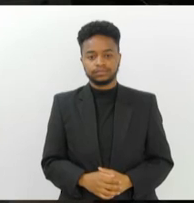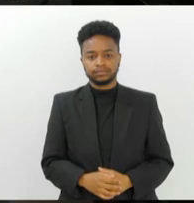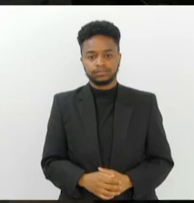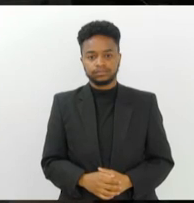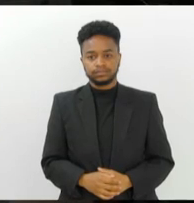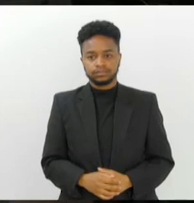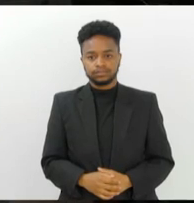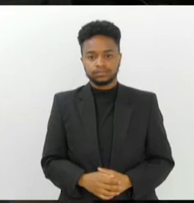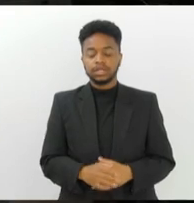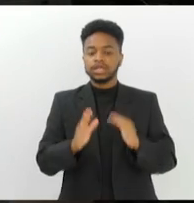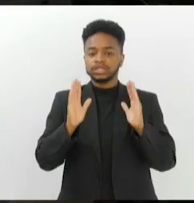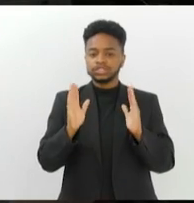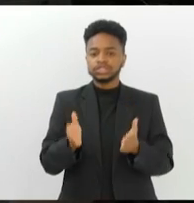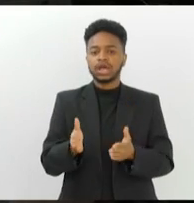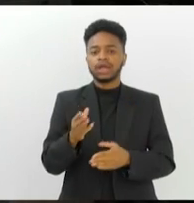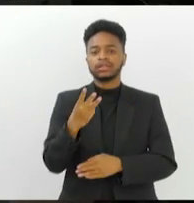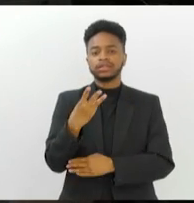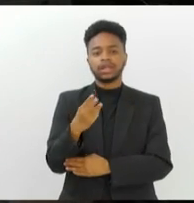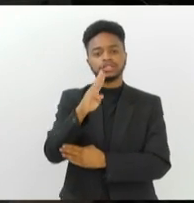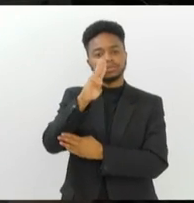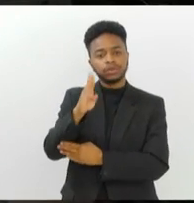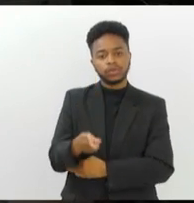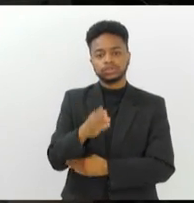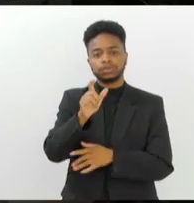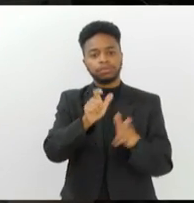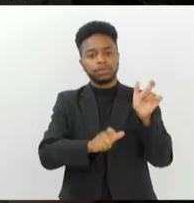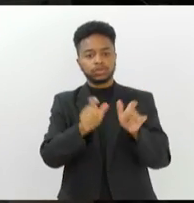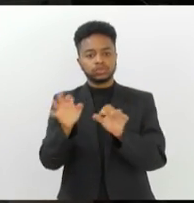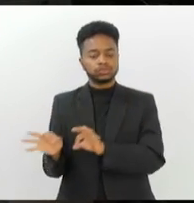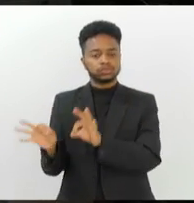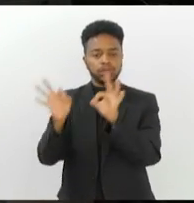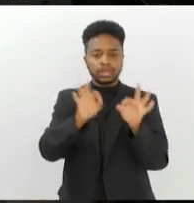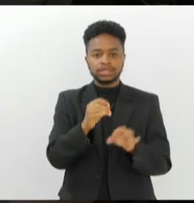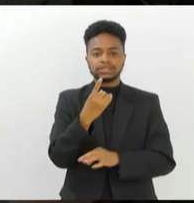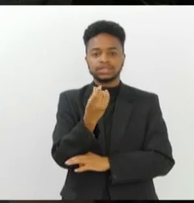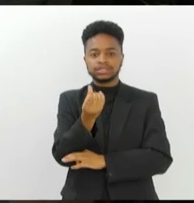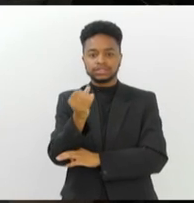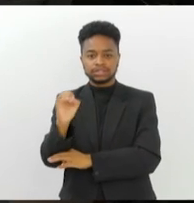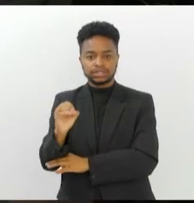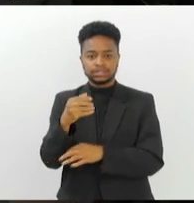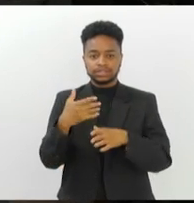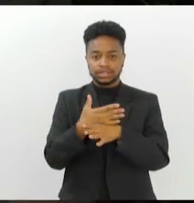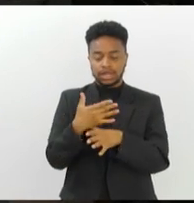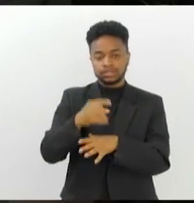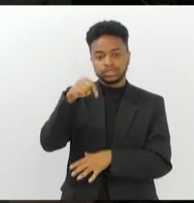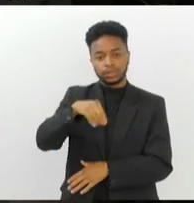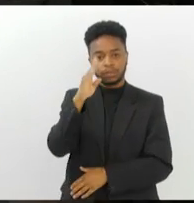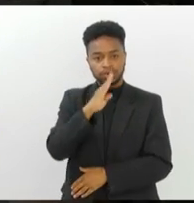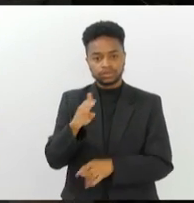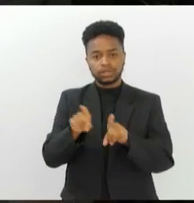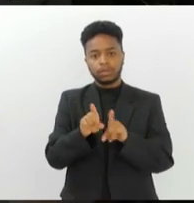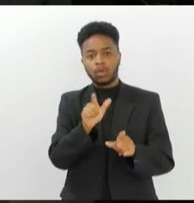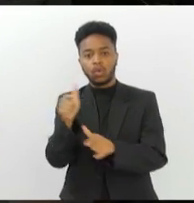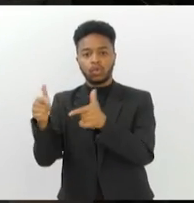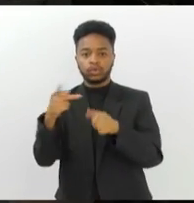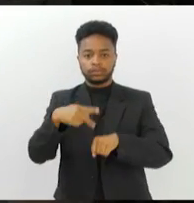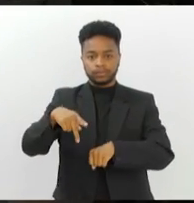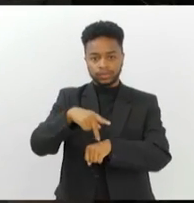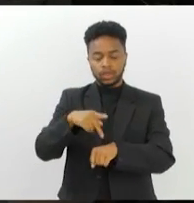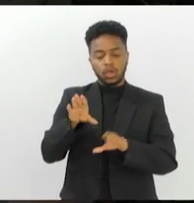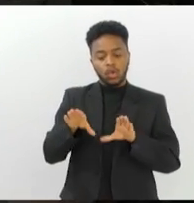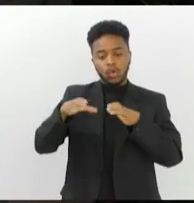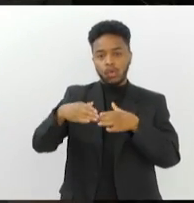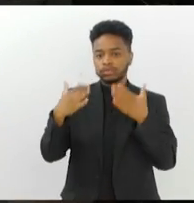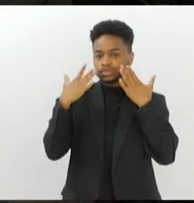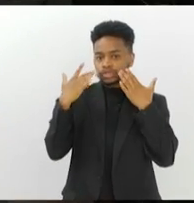Já são mais de 3 milhões de espectadores em 160 cidades no Brasil e no exterior. A companhia etc e